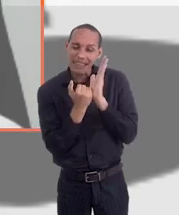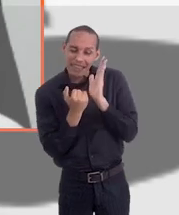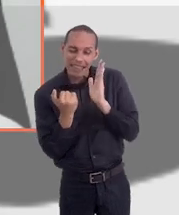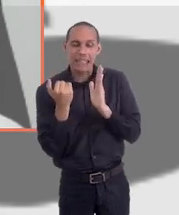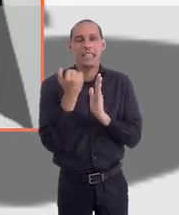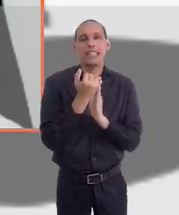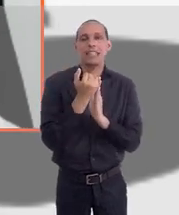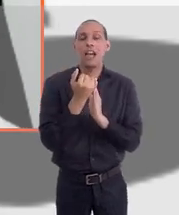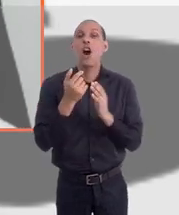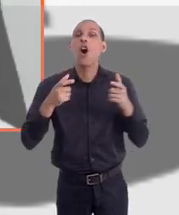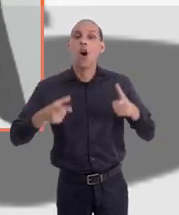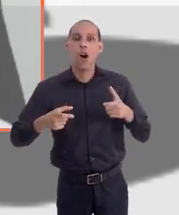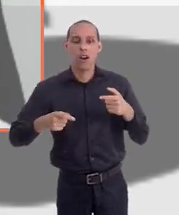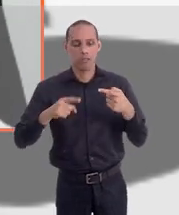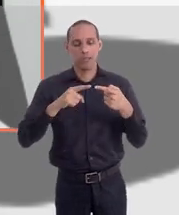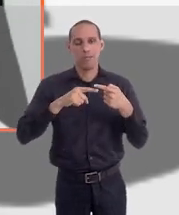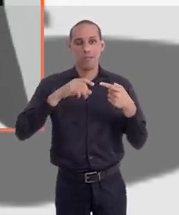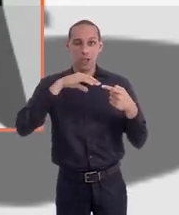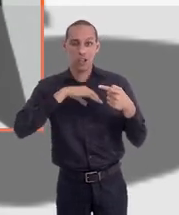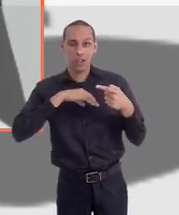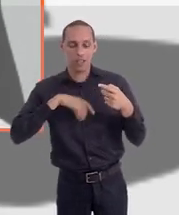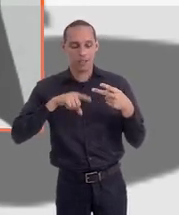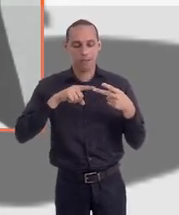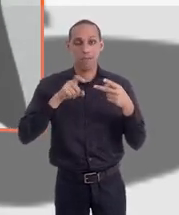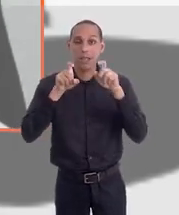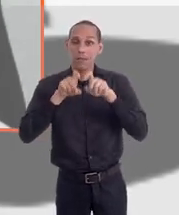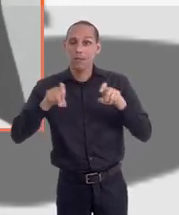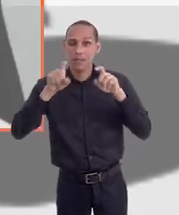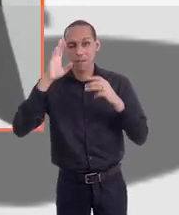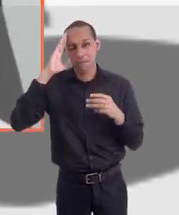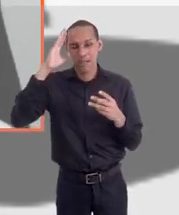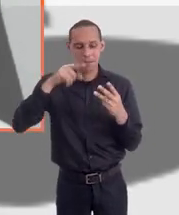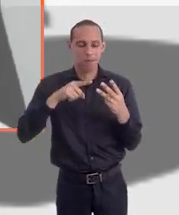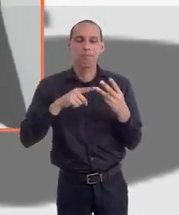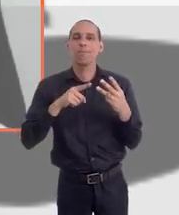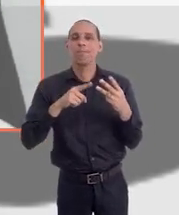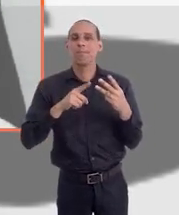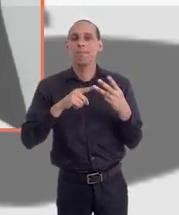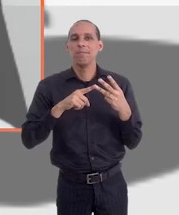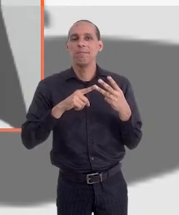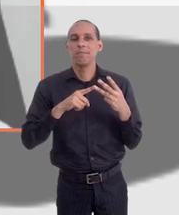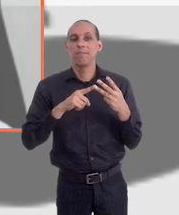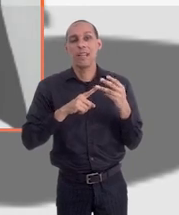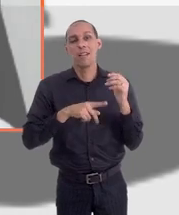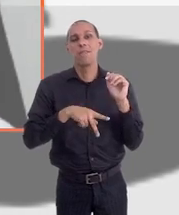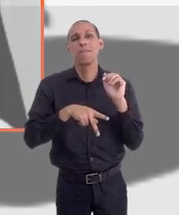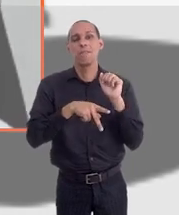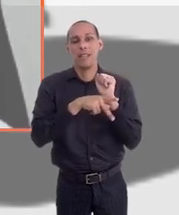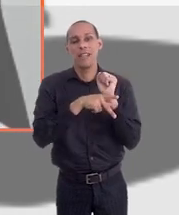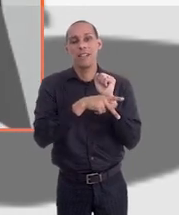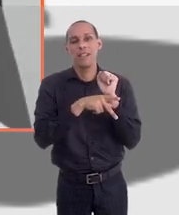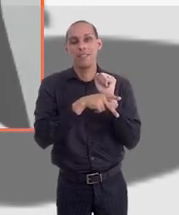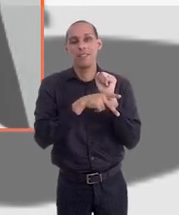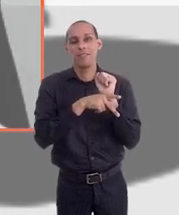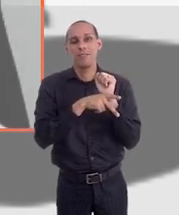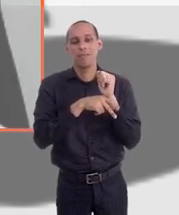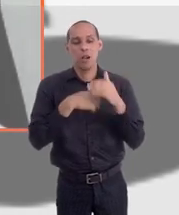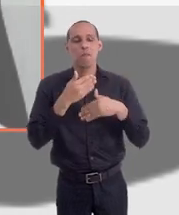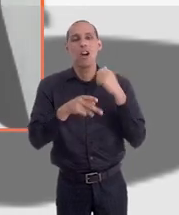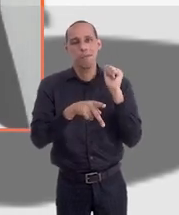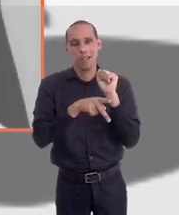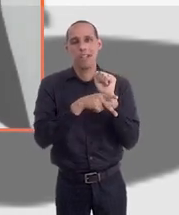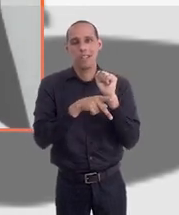elevado nas provas de português, de informática e, principalmente, na parte de penal e de